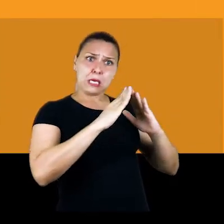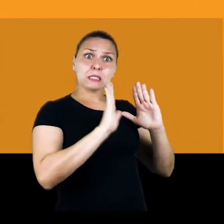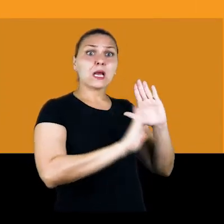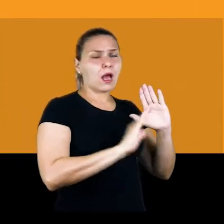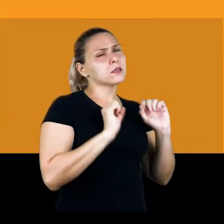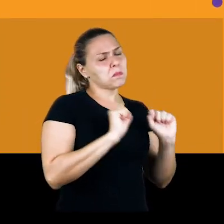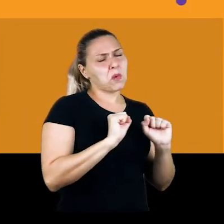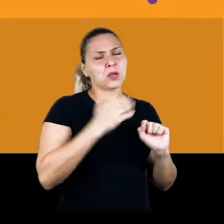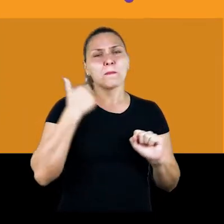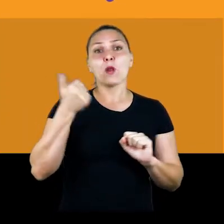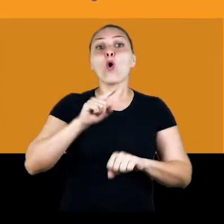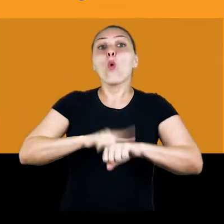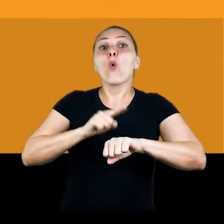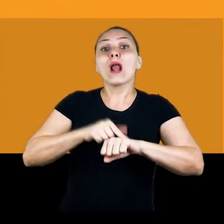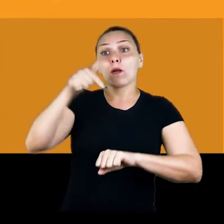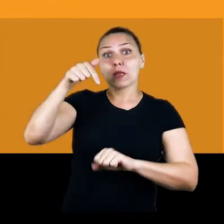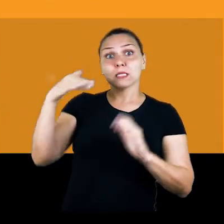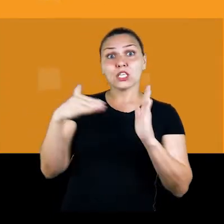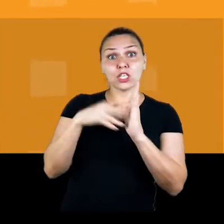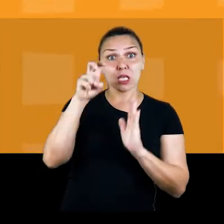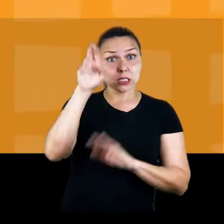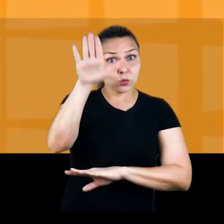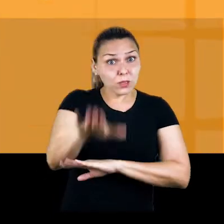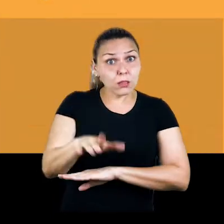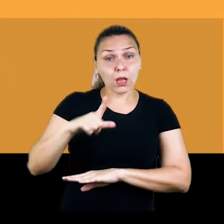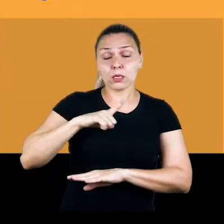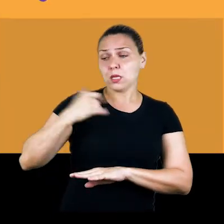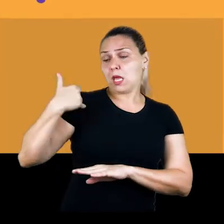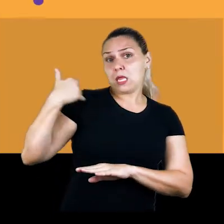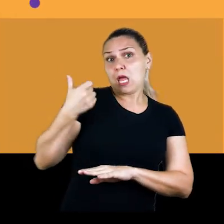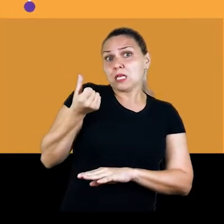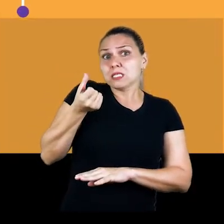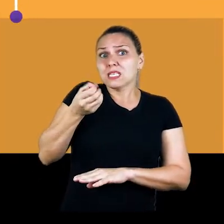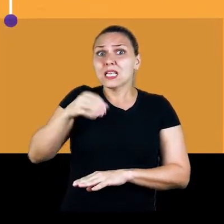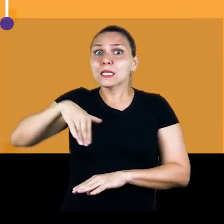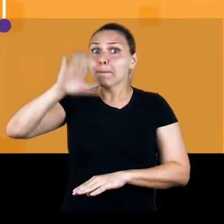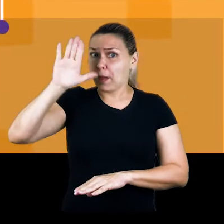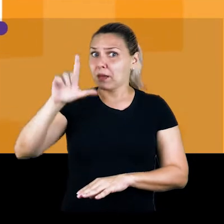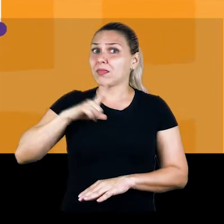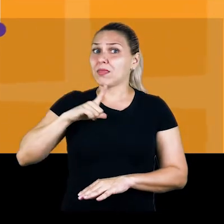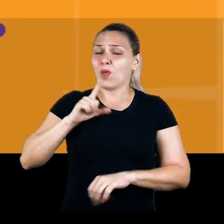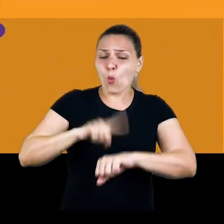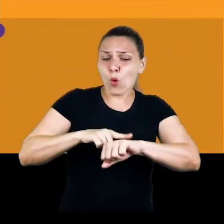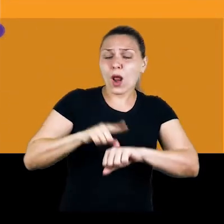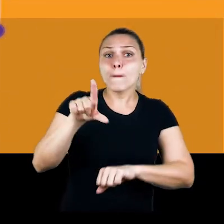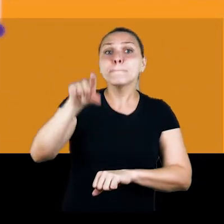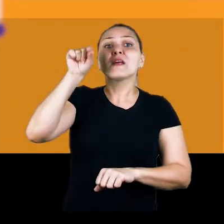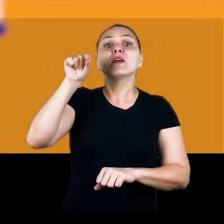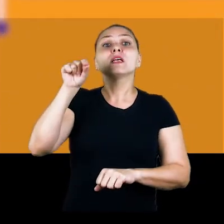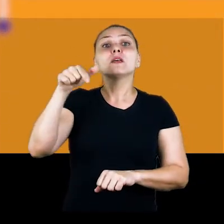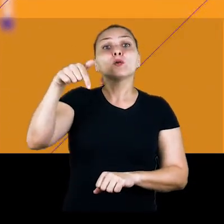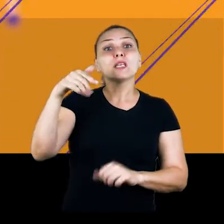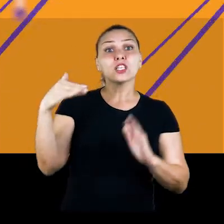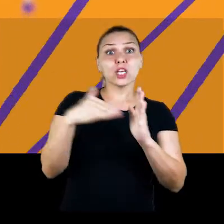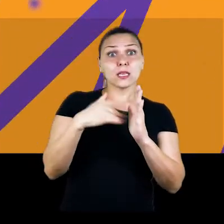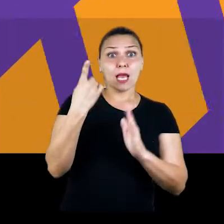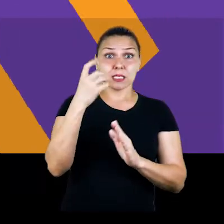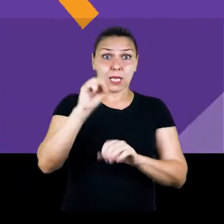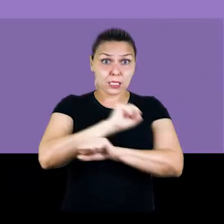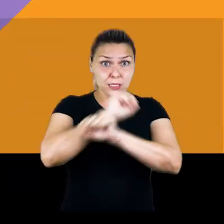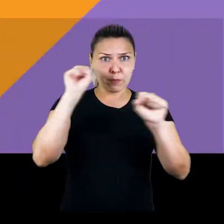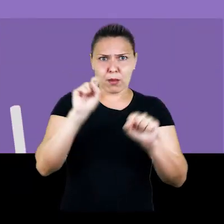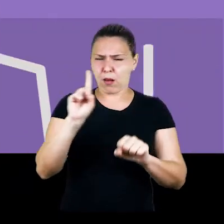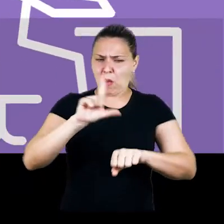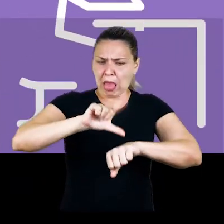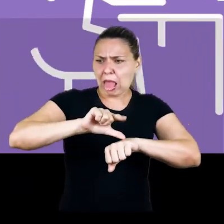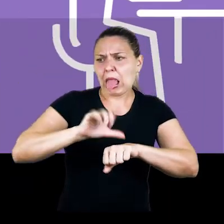horário de votação será das 7 às 17 horas. Eleitores com mais de 60 anos terão horário preferencial das 7 às 10 horas, não desde para a